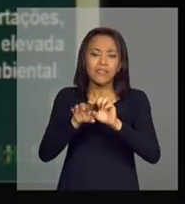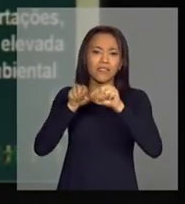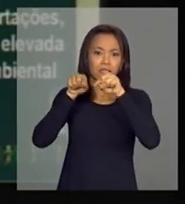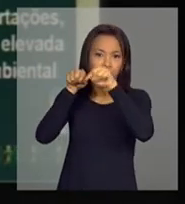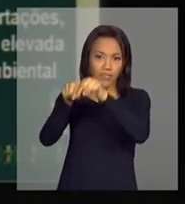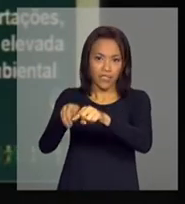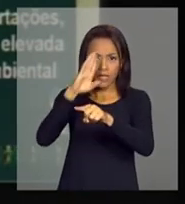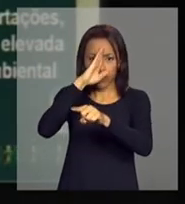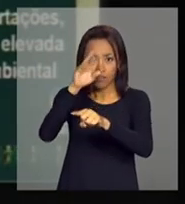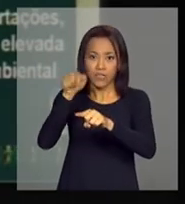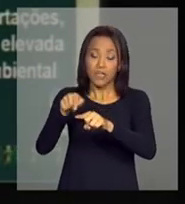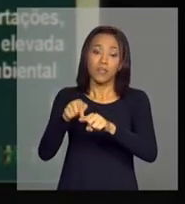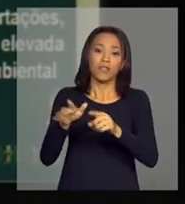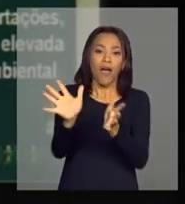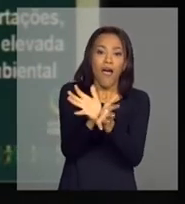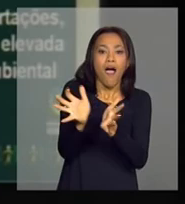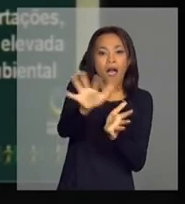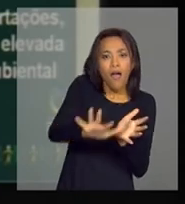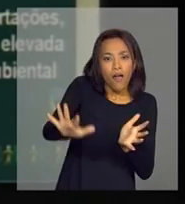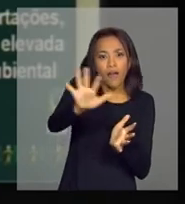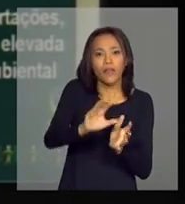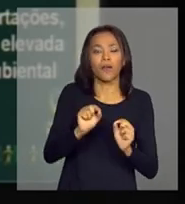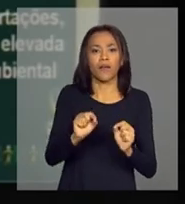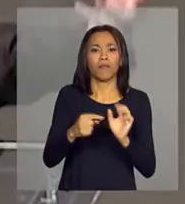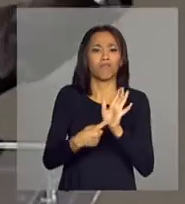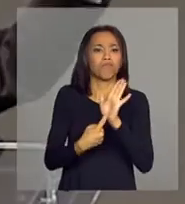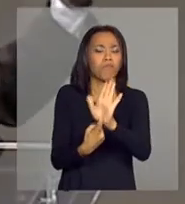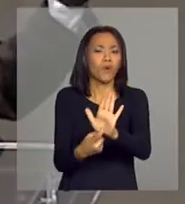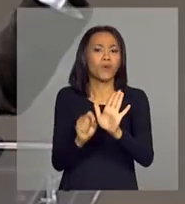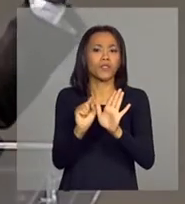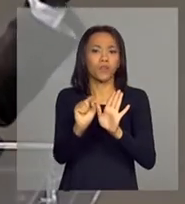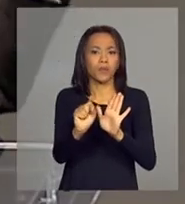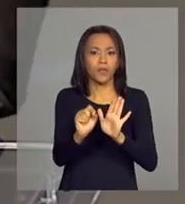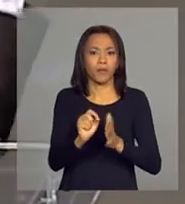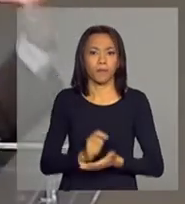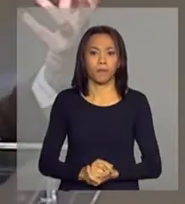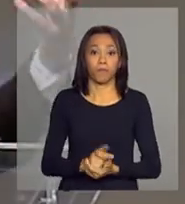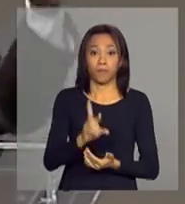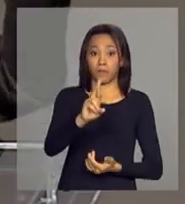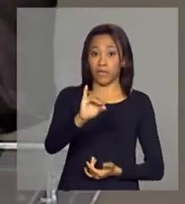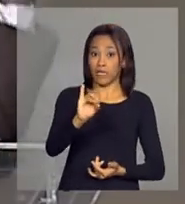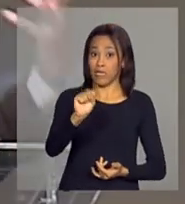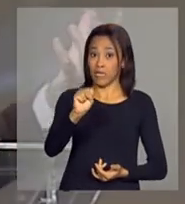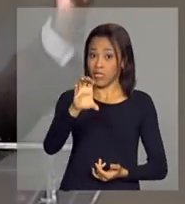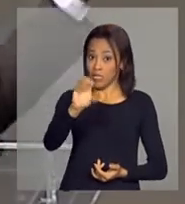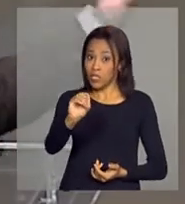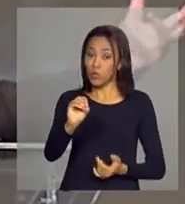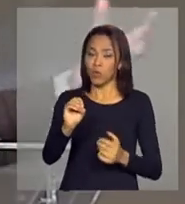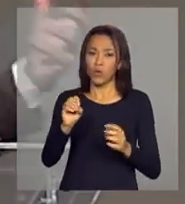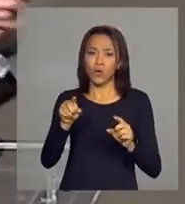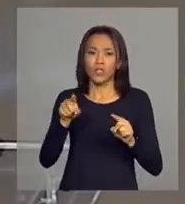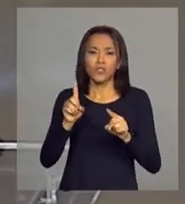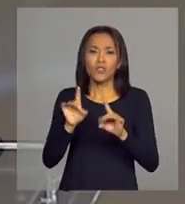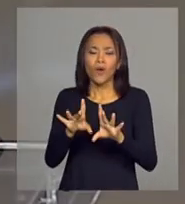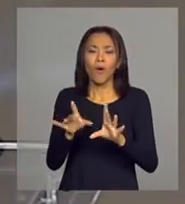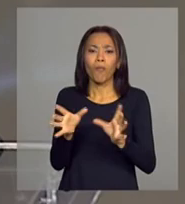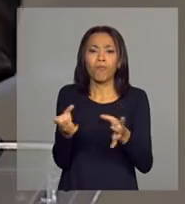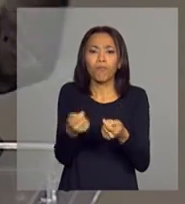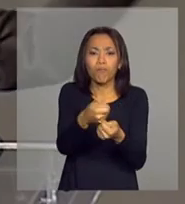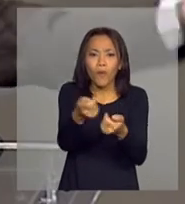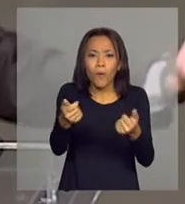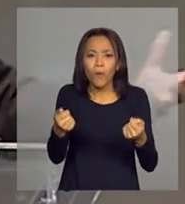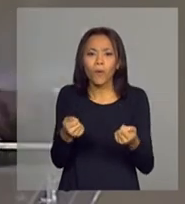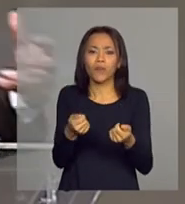segmento, ela embute riscos, ela se prende a segmentos de baixo valor agregado nas